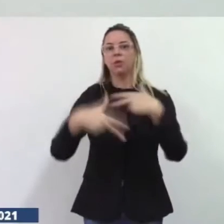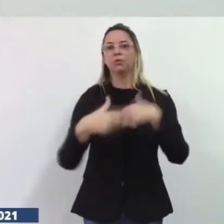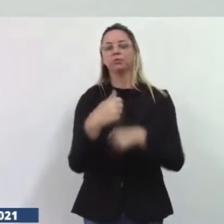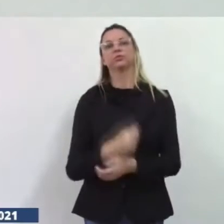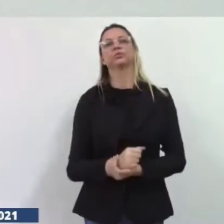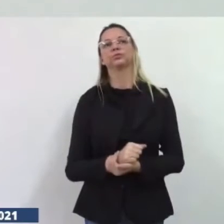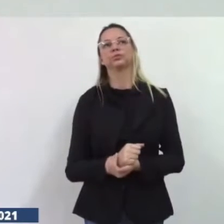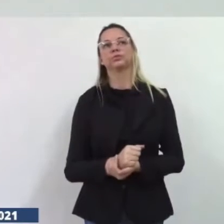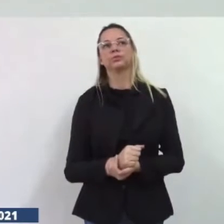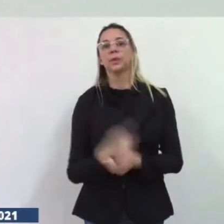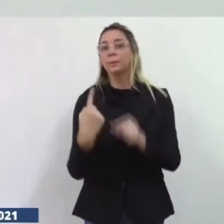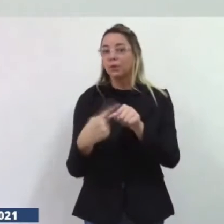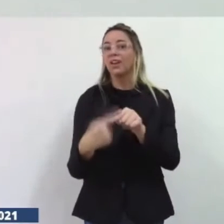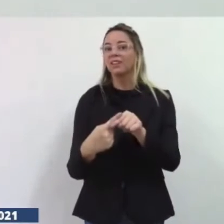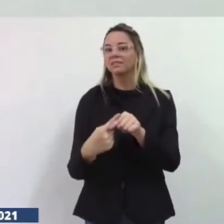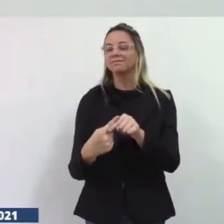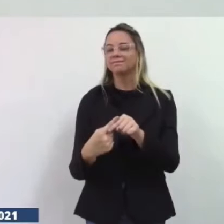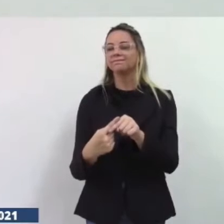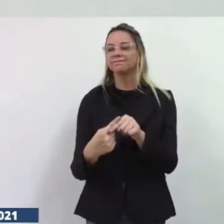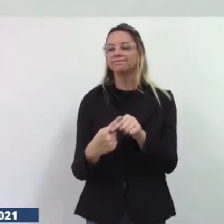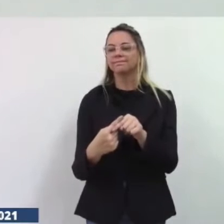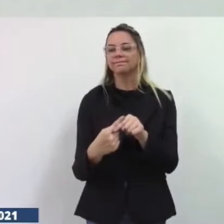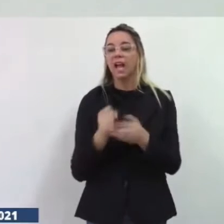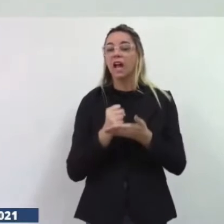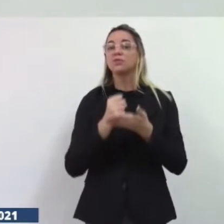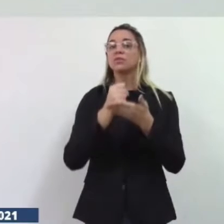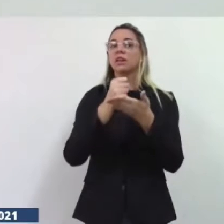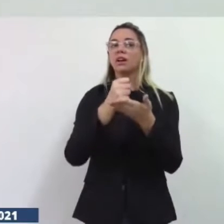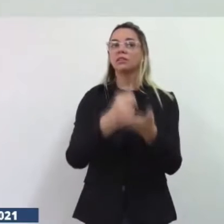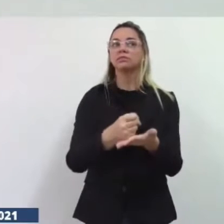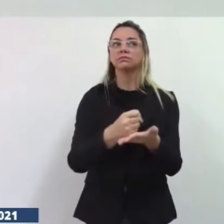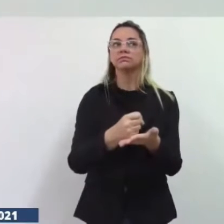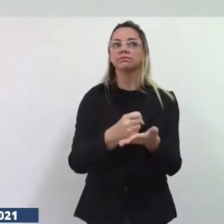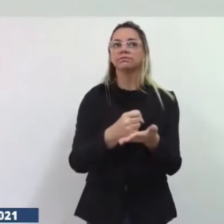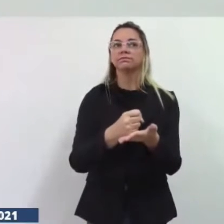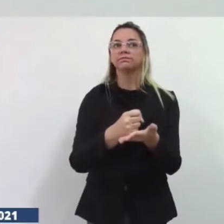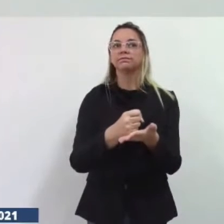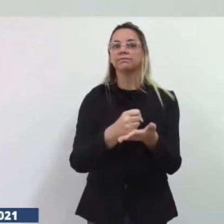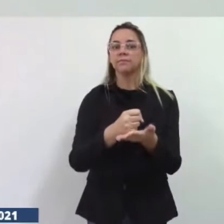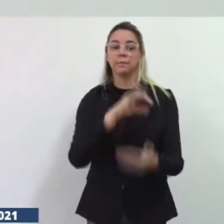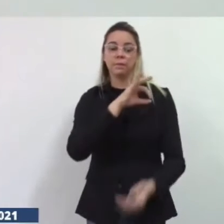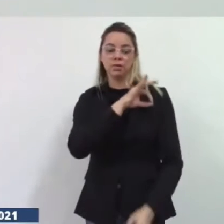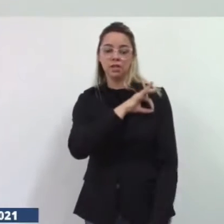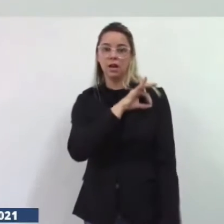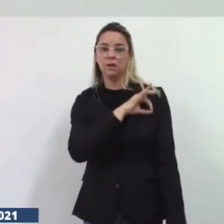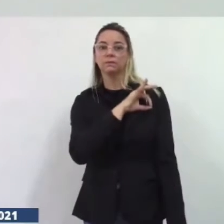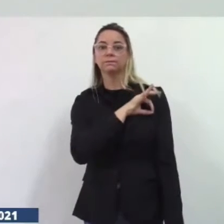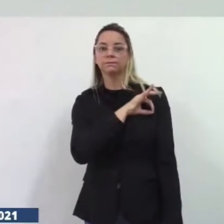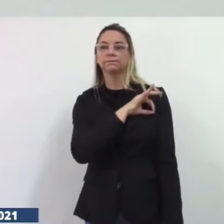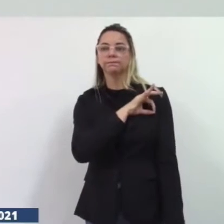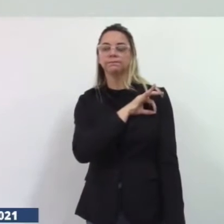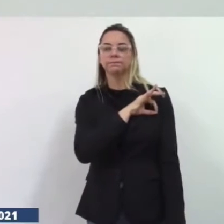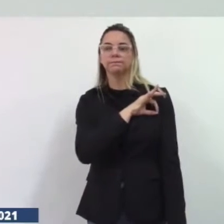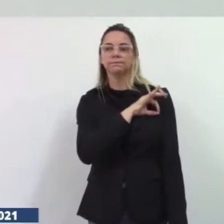também ajudar o nosso efetivo policial do nosso município